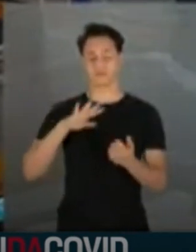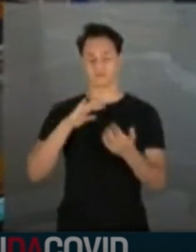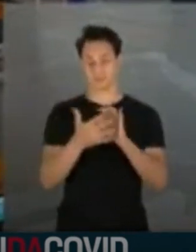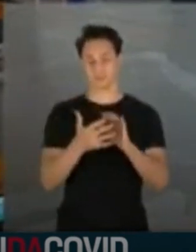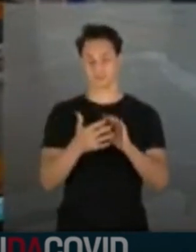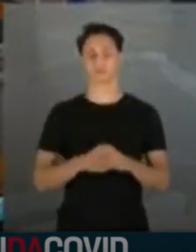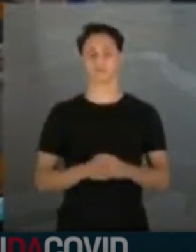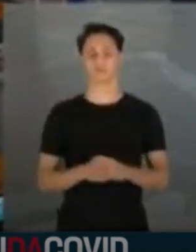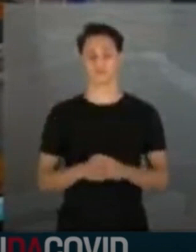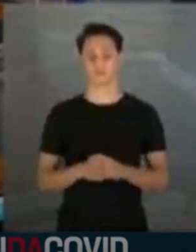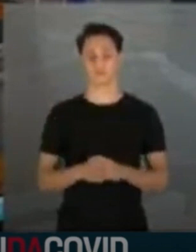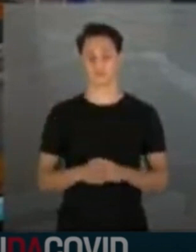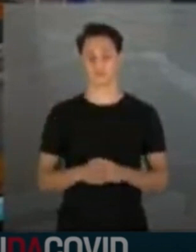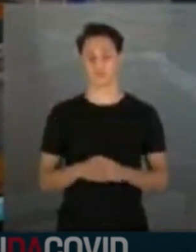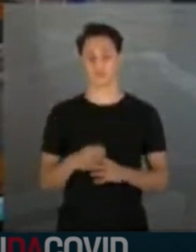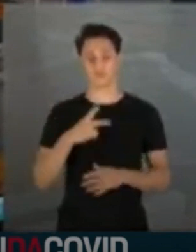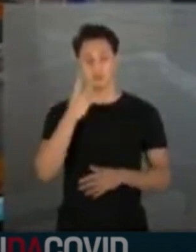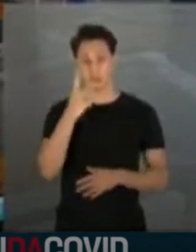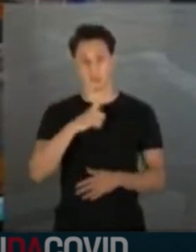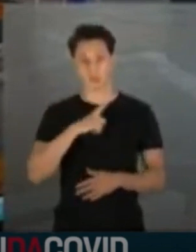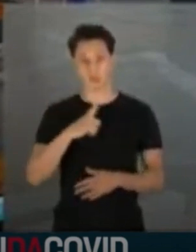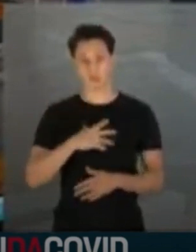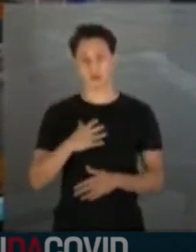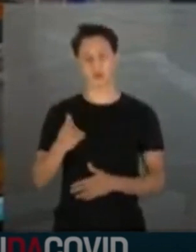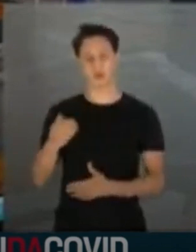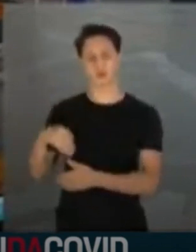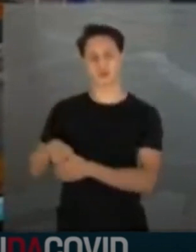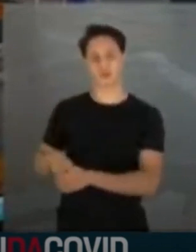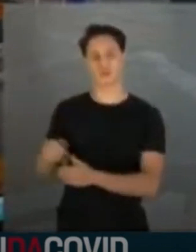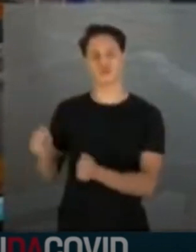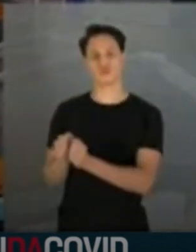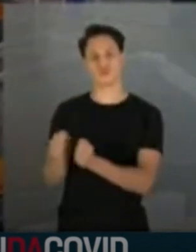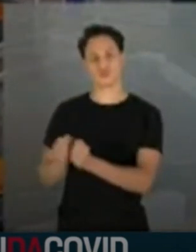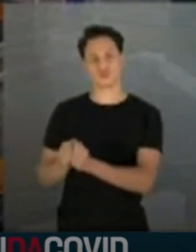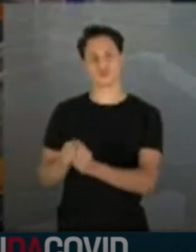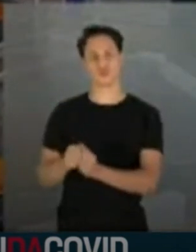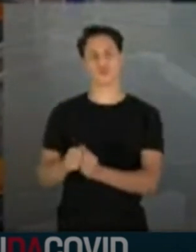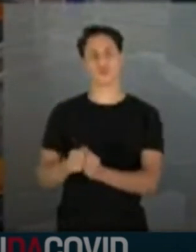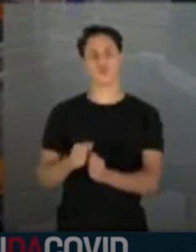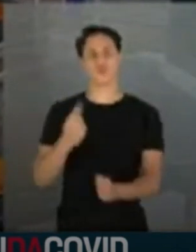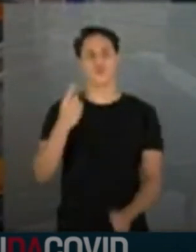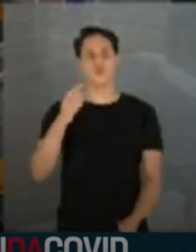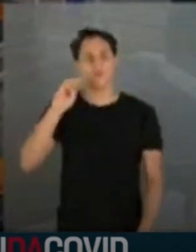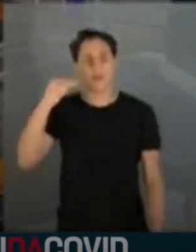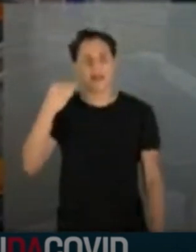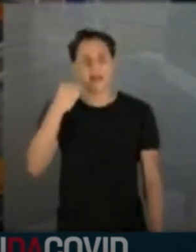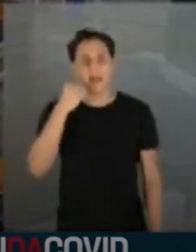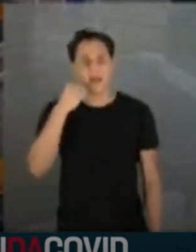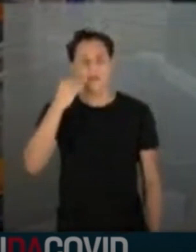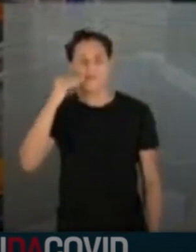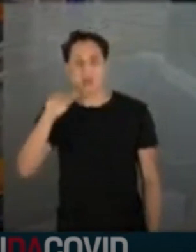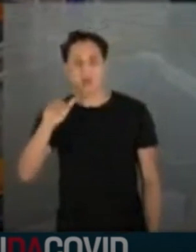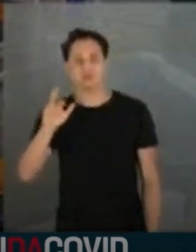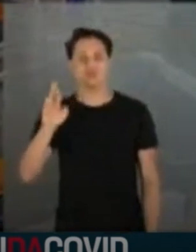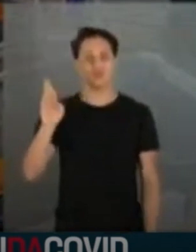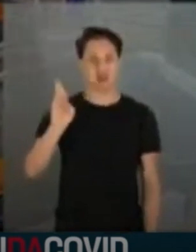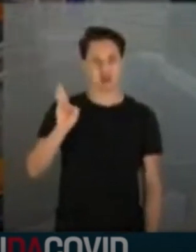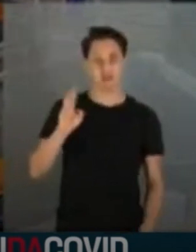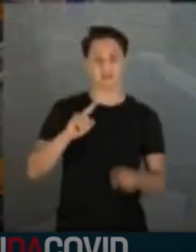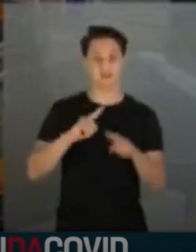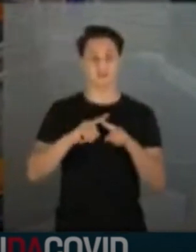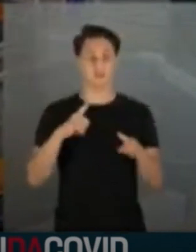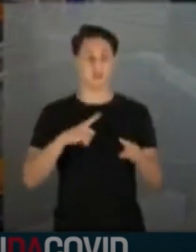disse que portava um milhão e meio de reais, a Polícia Federal constatou que eram, na verdade,